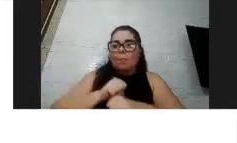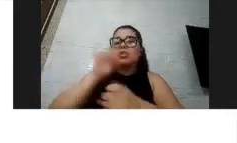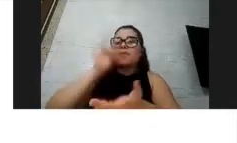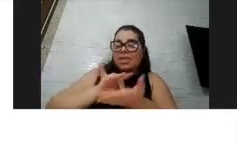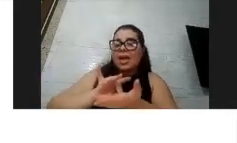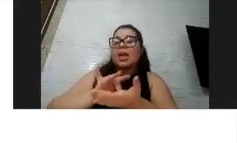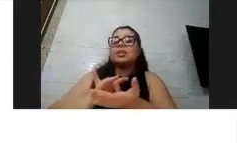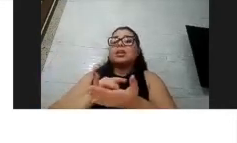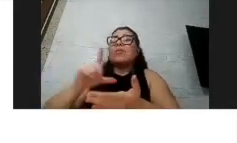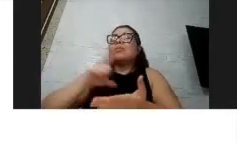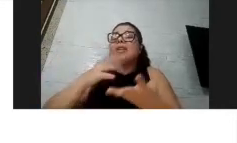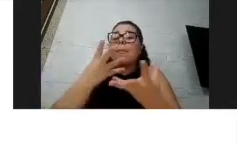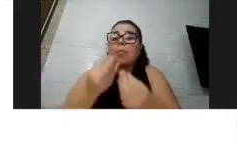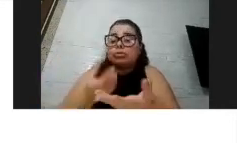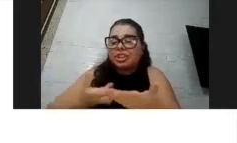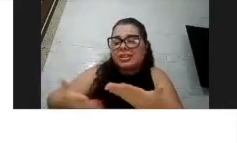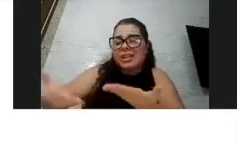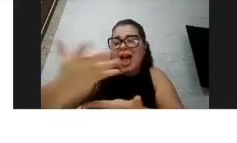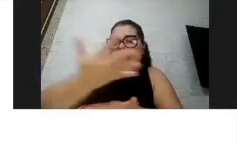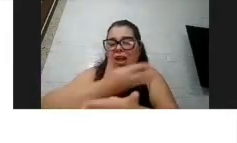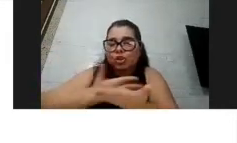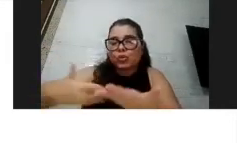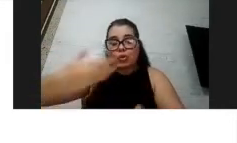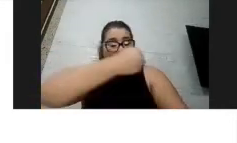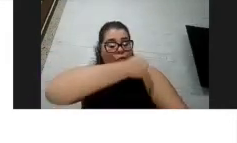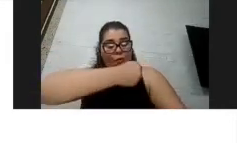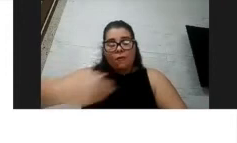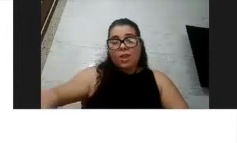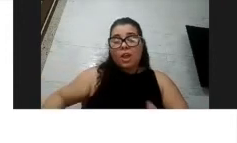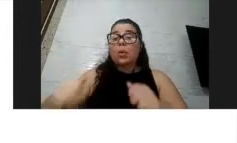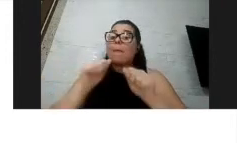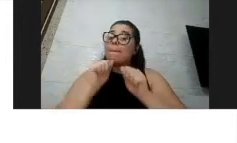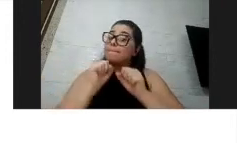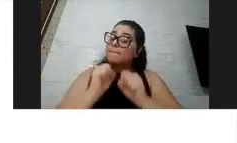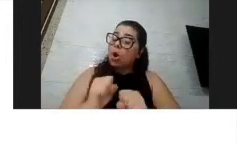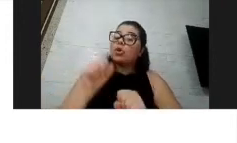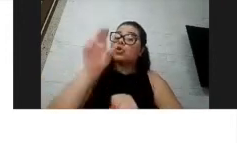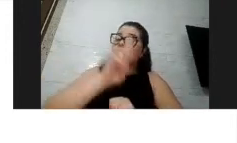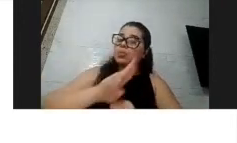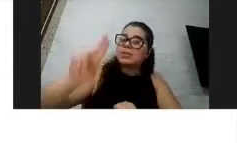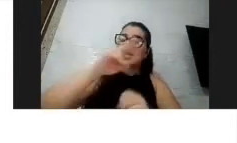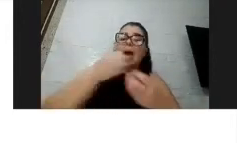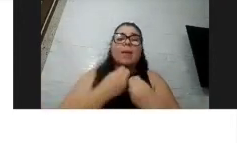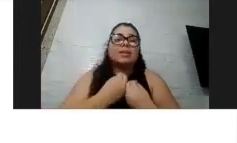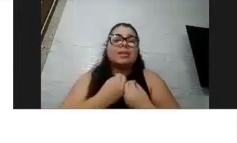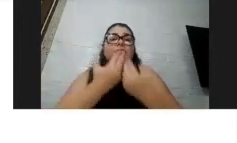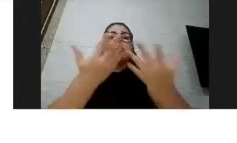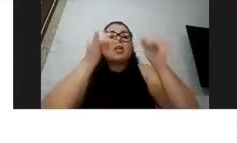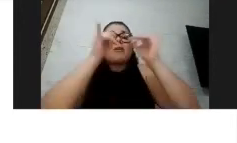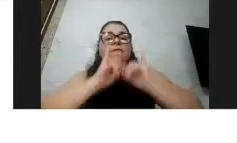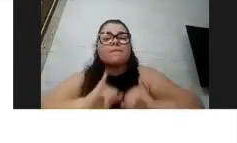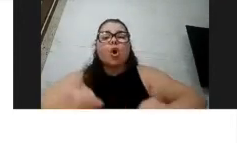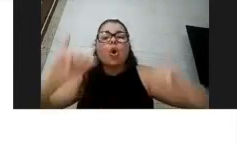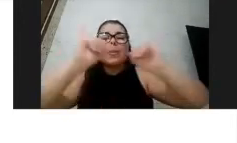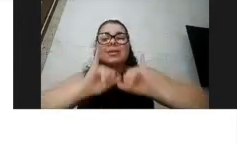governos para nos fornecer informações onde eles se baseiam essa questão dessa